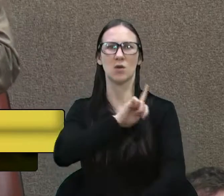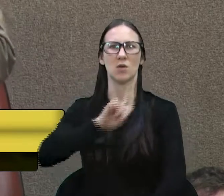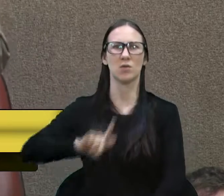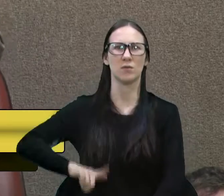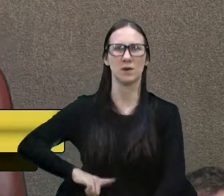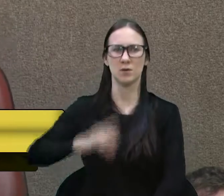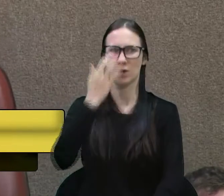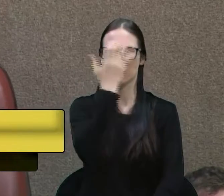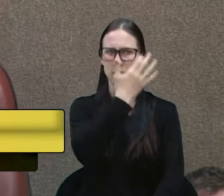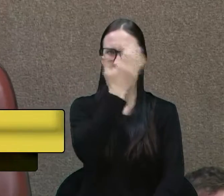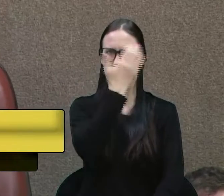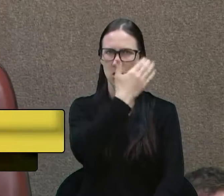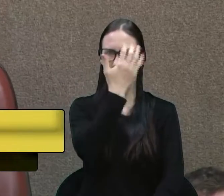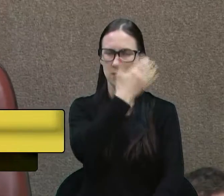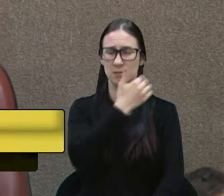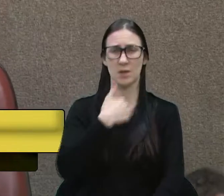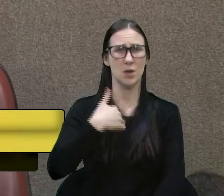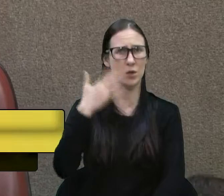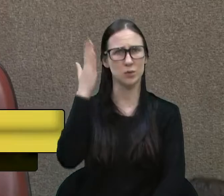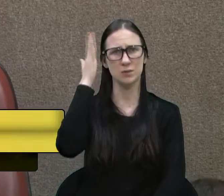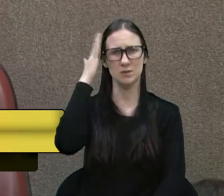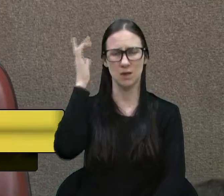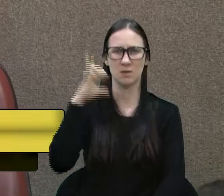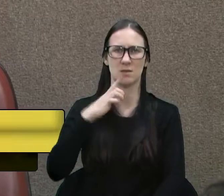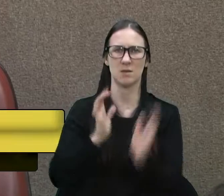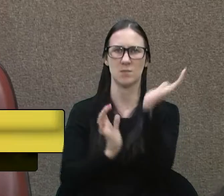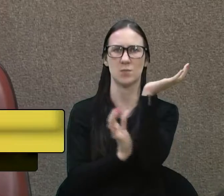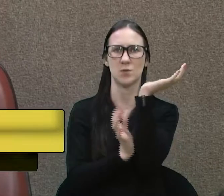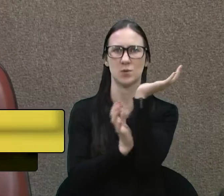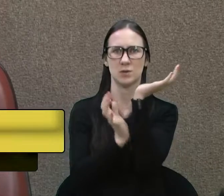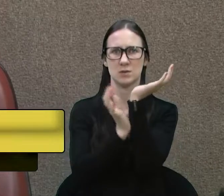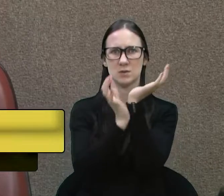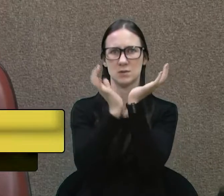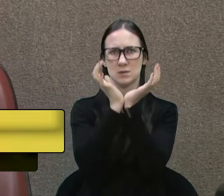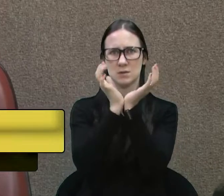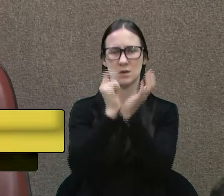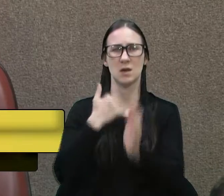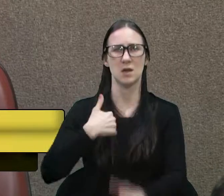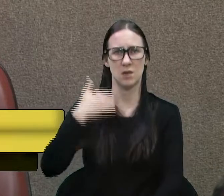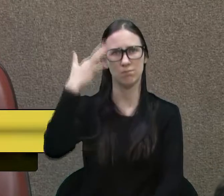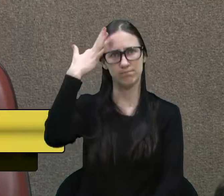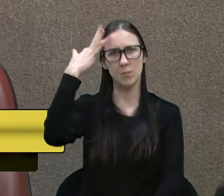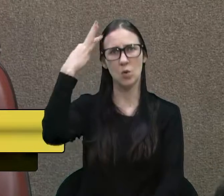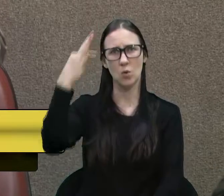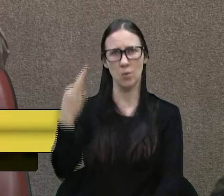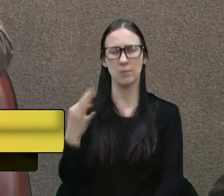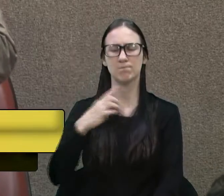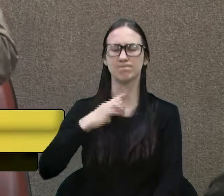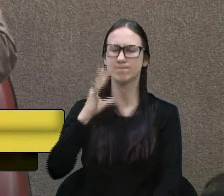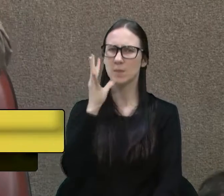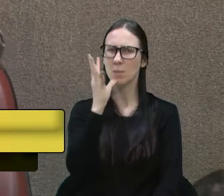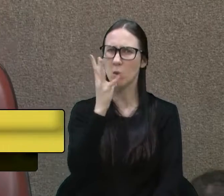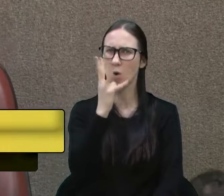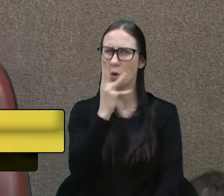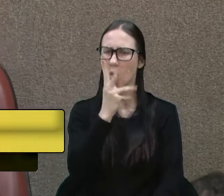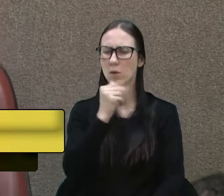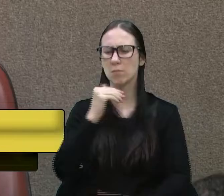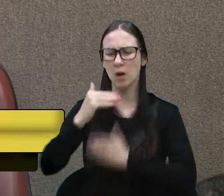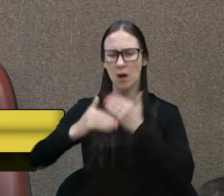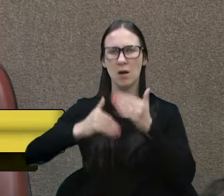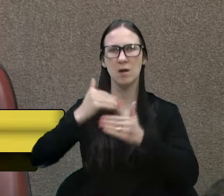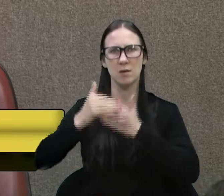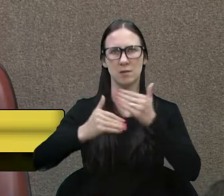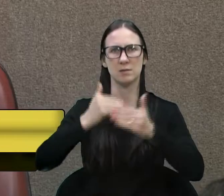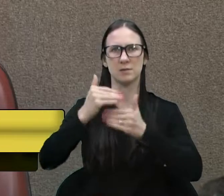eu sei da burocracia, eu compreendo o quanto é demorado. Agora, se ele vir aqui,